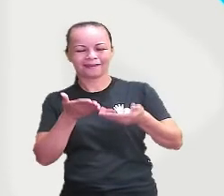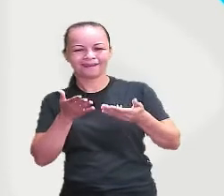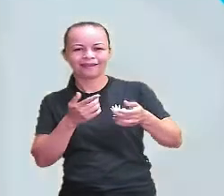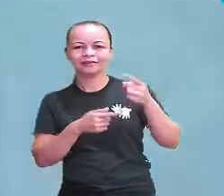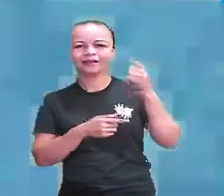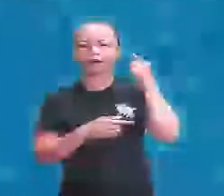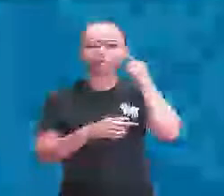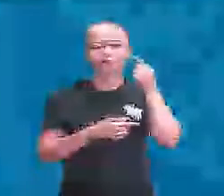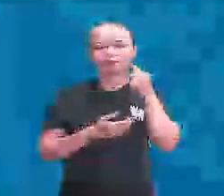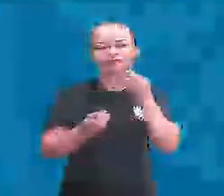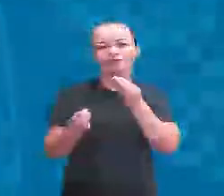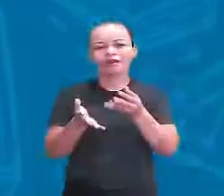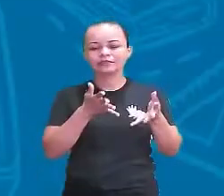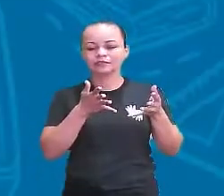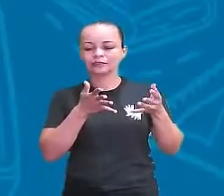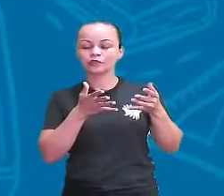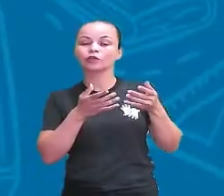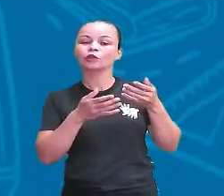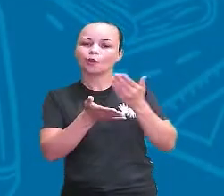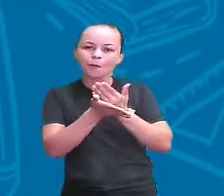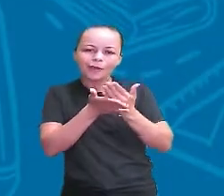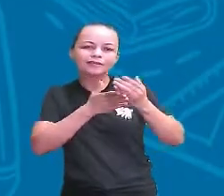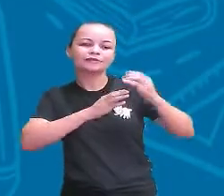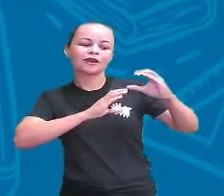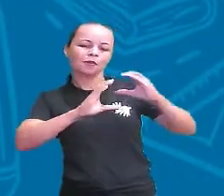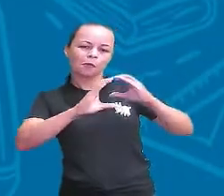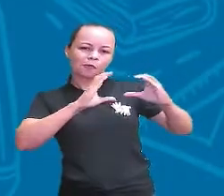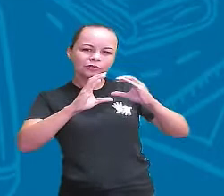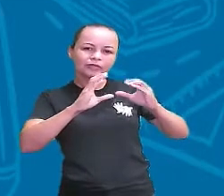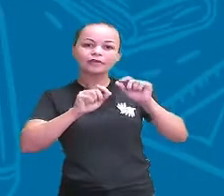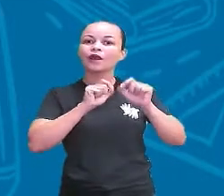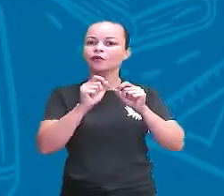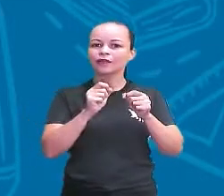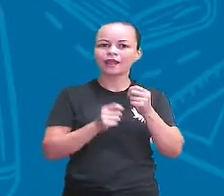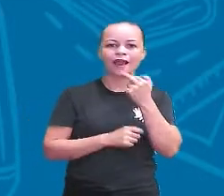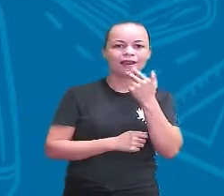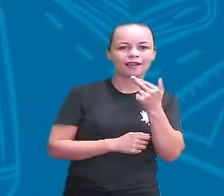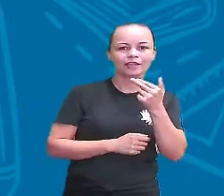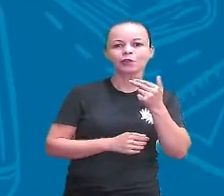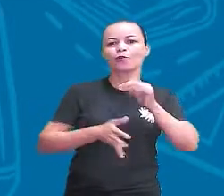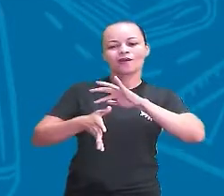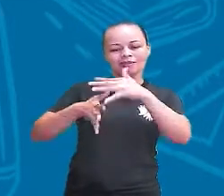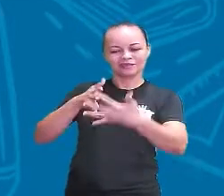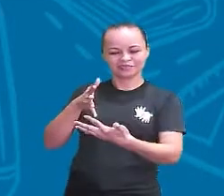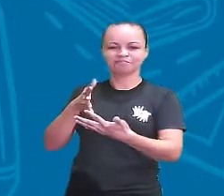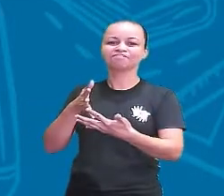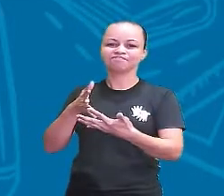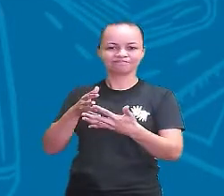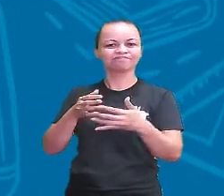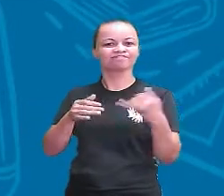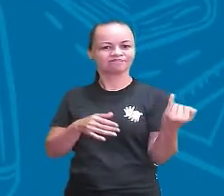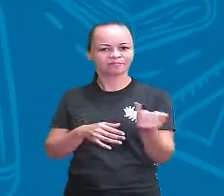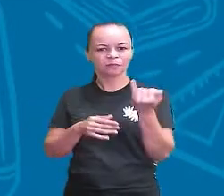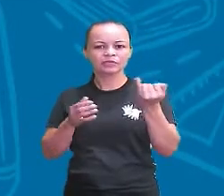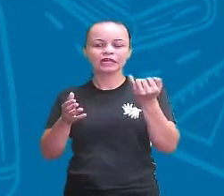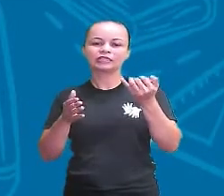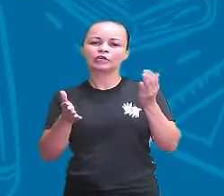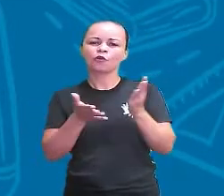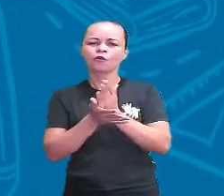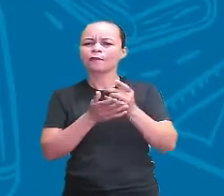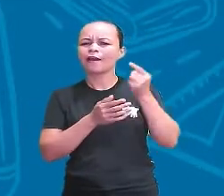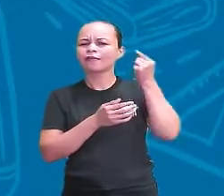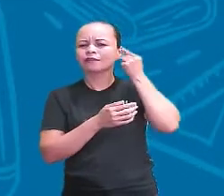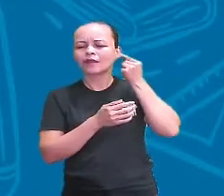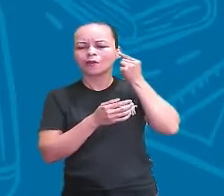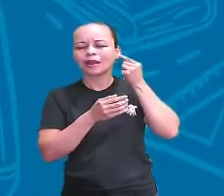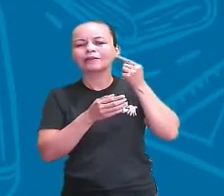conseguem comunicar-se graças à língua de sinais. Alteração em qualquer parte da orelha podem